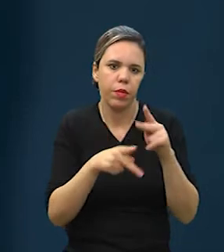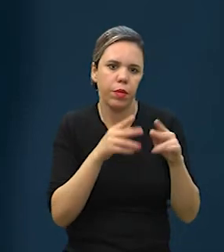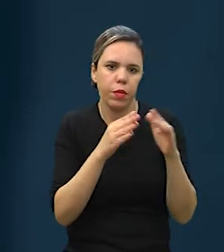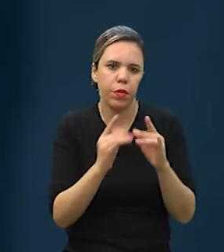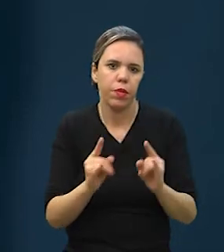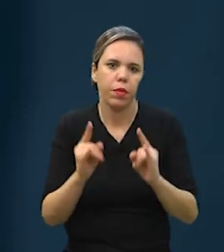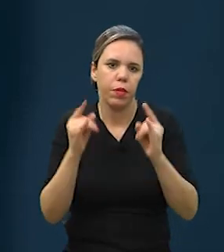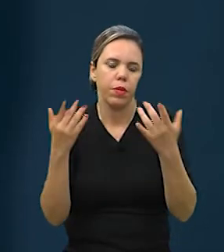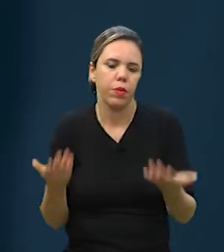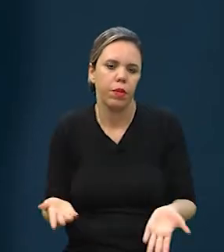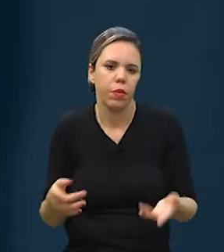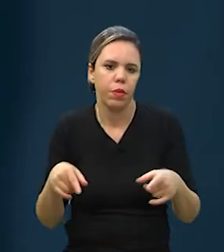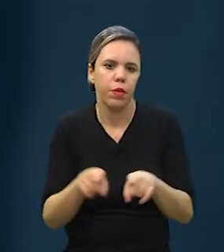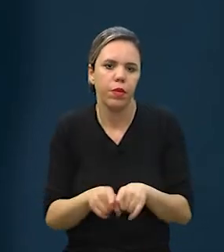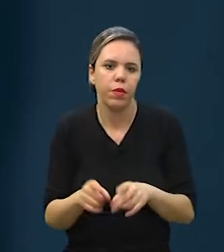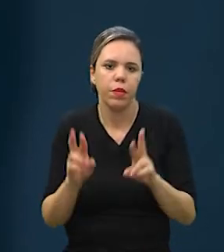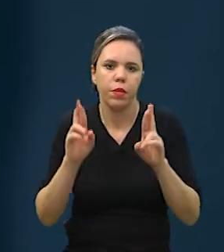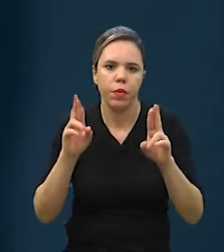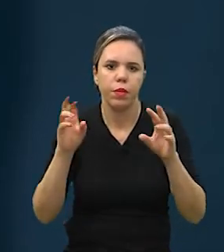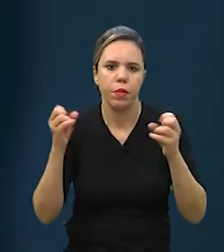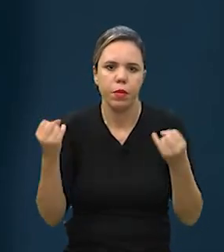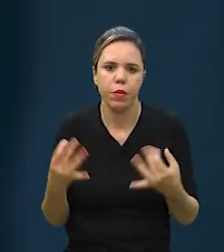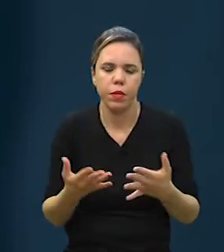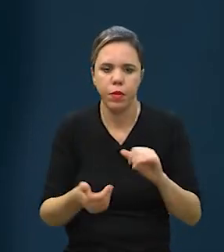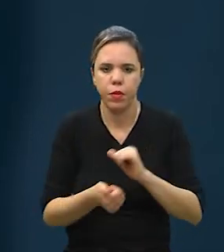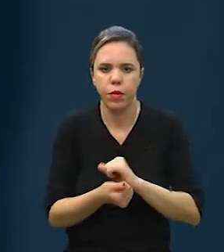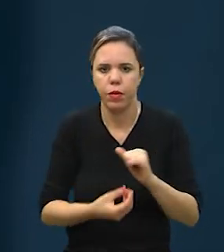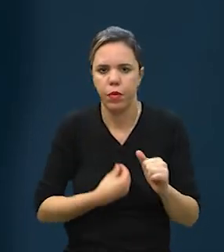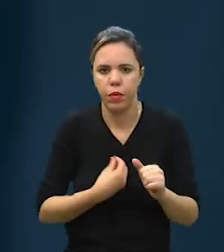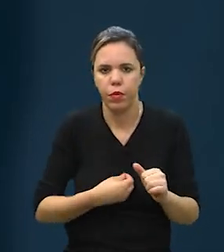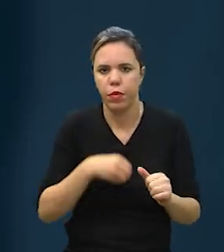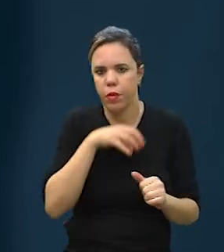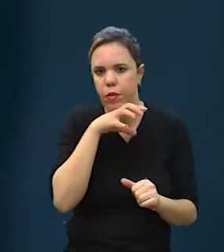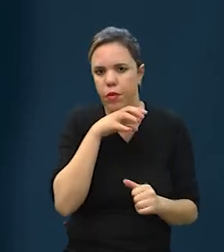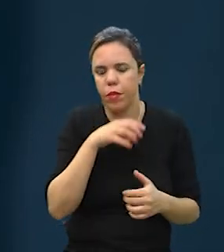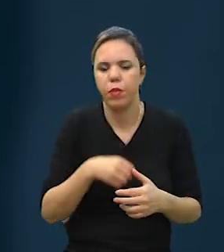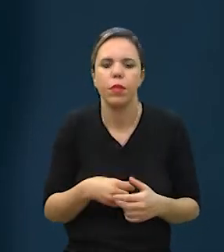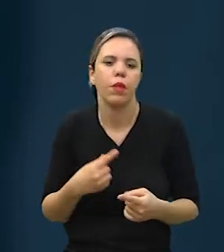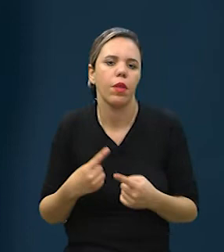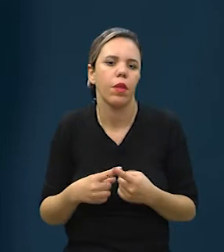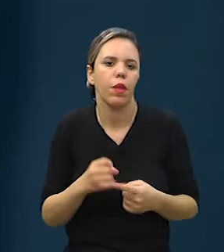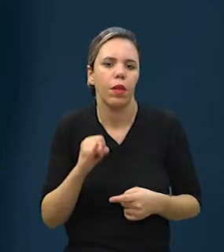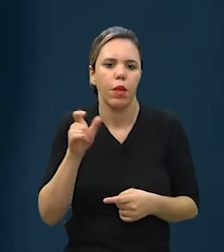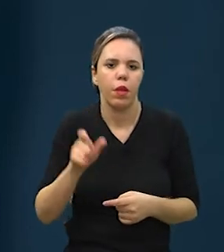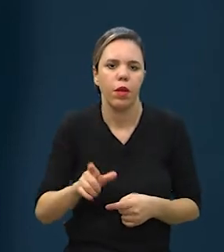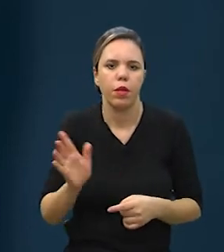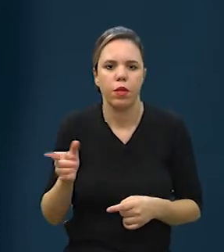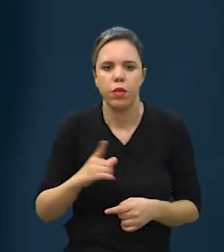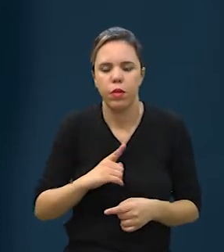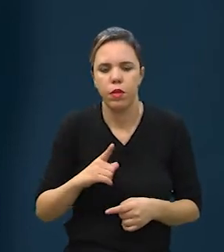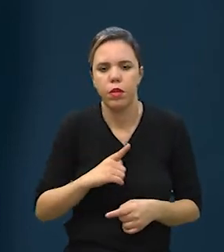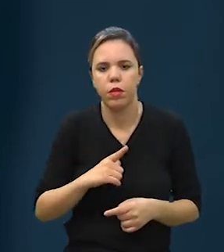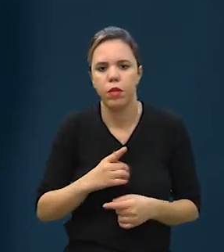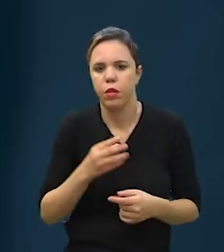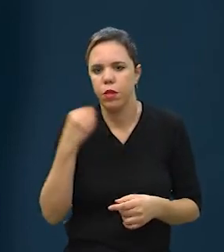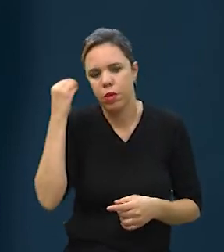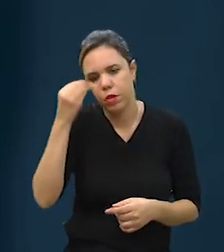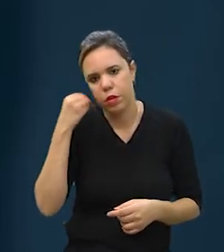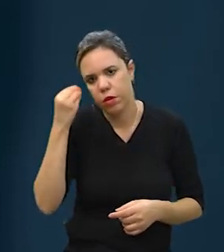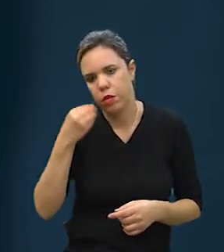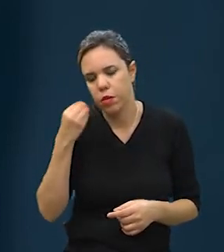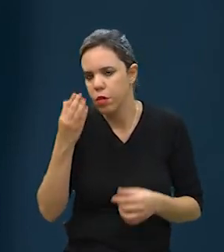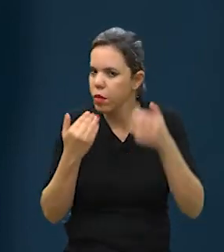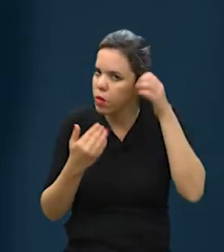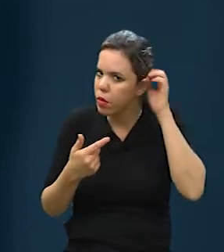outros moradores do prédio, também a respeito dessa qualidade de vida para os outros animais. Porque se uma pessoa já tem aquele